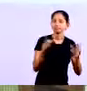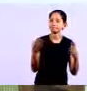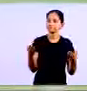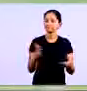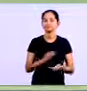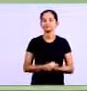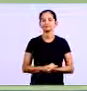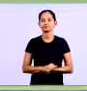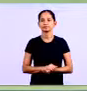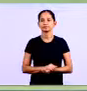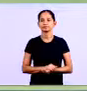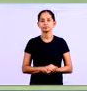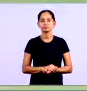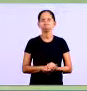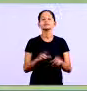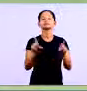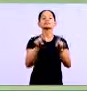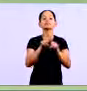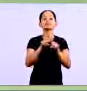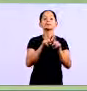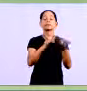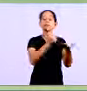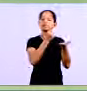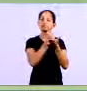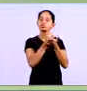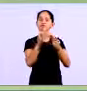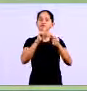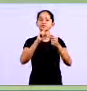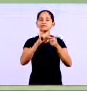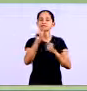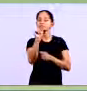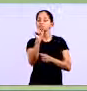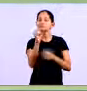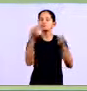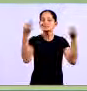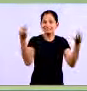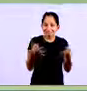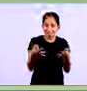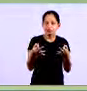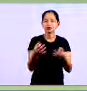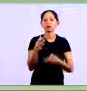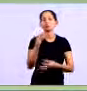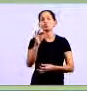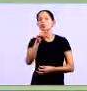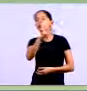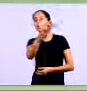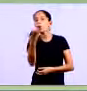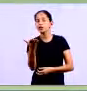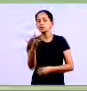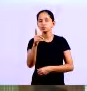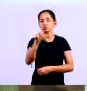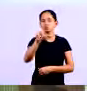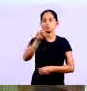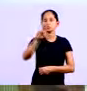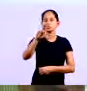ajuda a fornecer informações de faturamento e lucro se você quando você for apurar suas informações já estão ali disponíveis é só você pegar e fazer o lançamento que vai